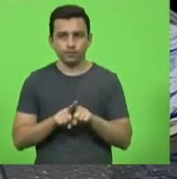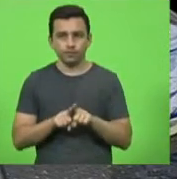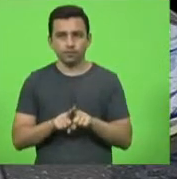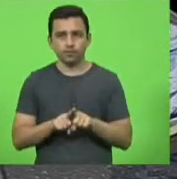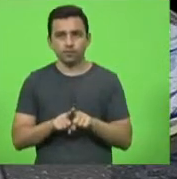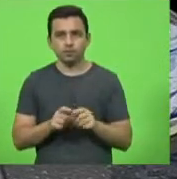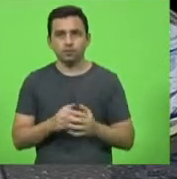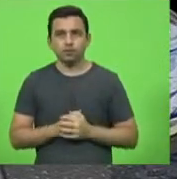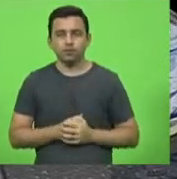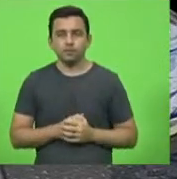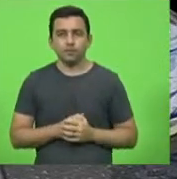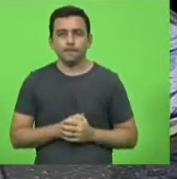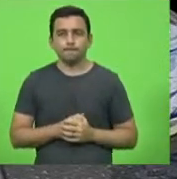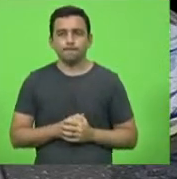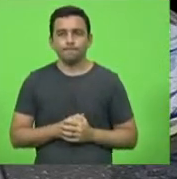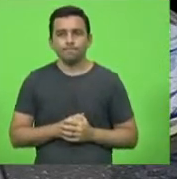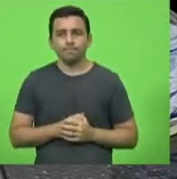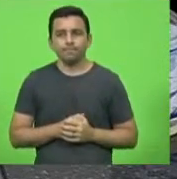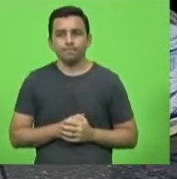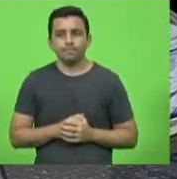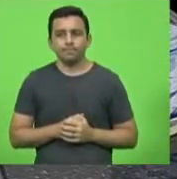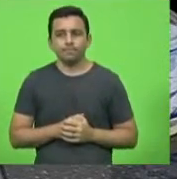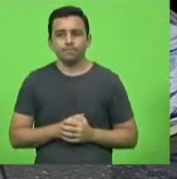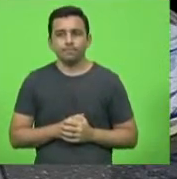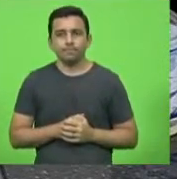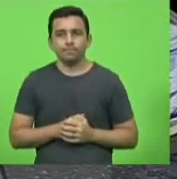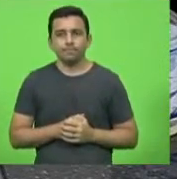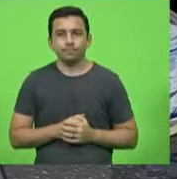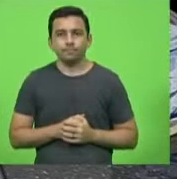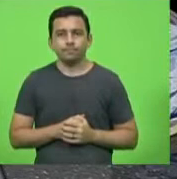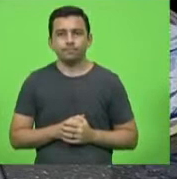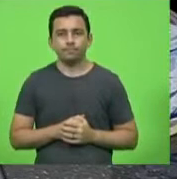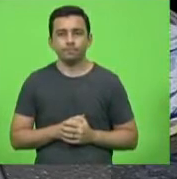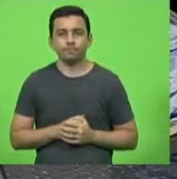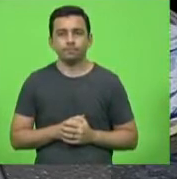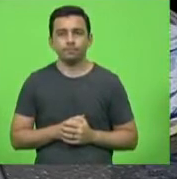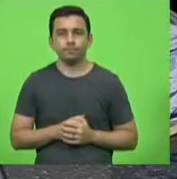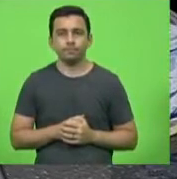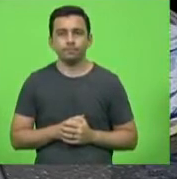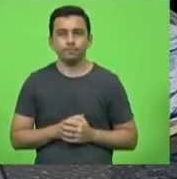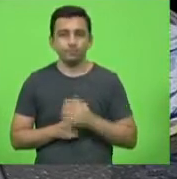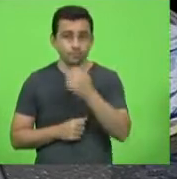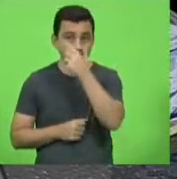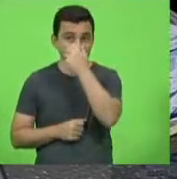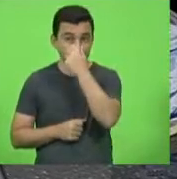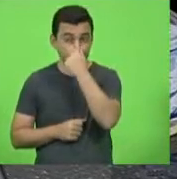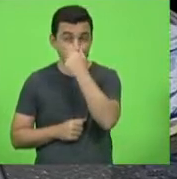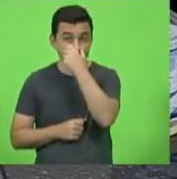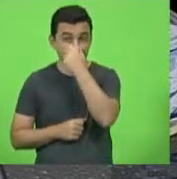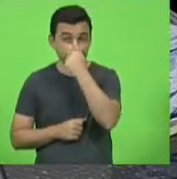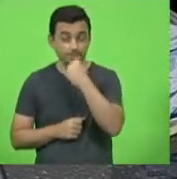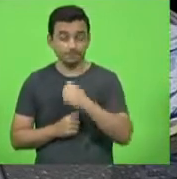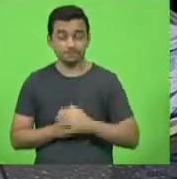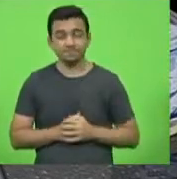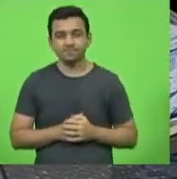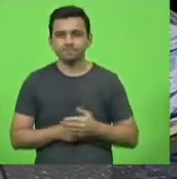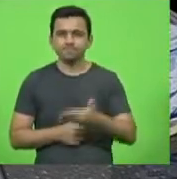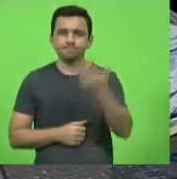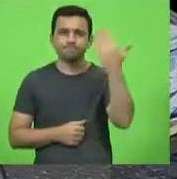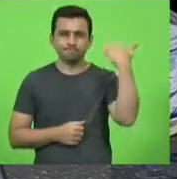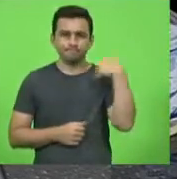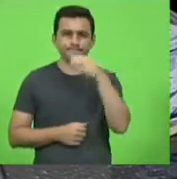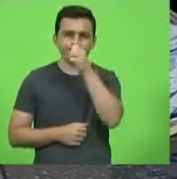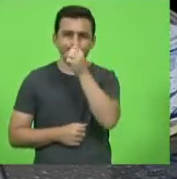ser novo MDB na última no último final de semana